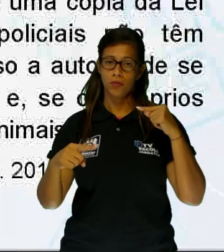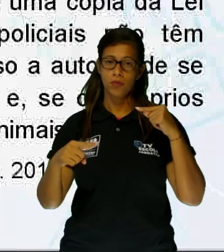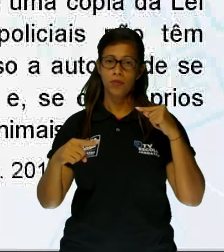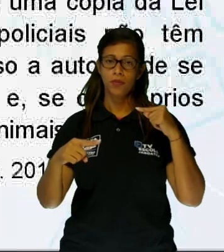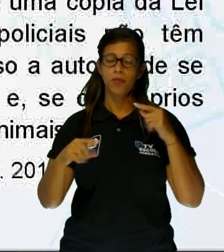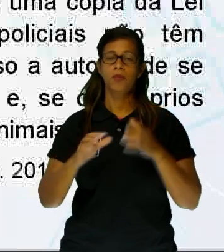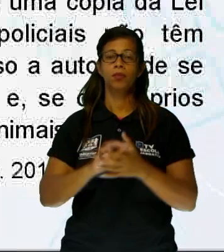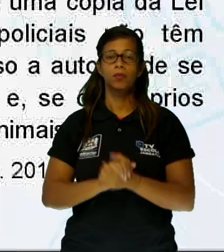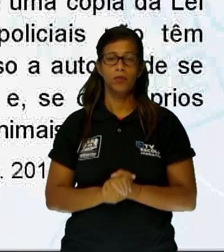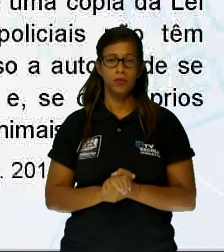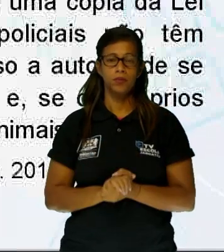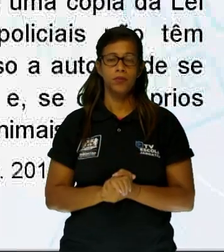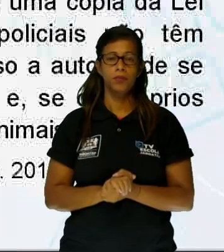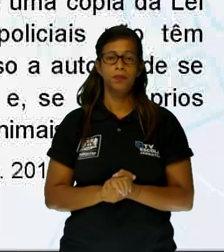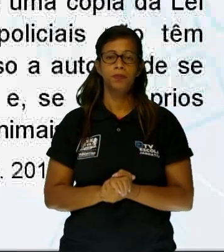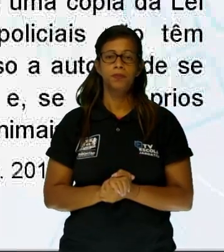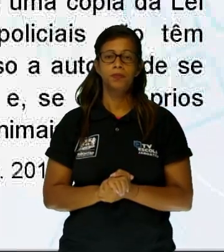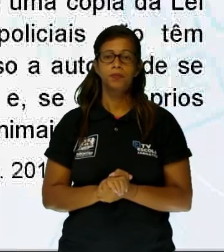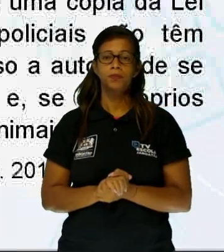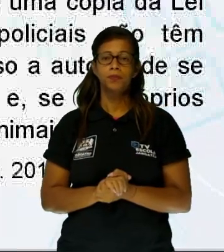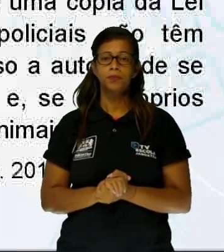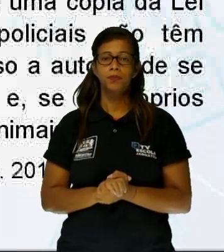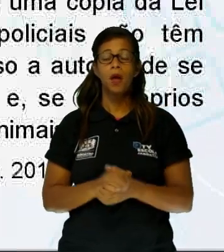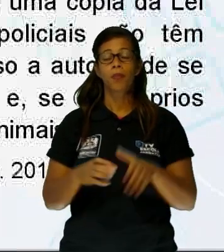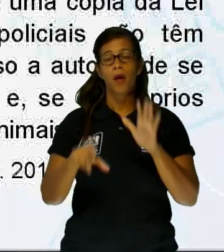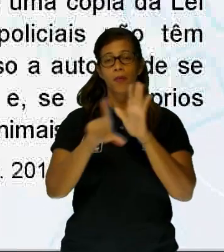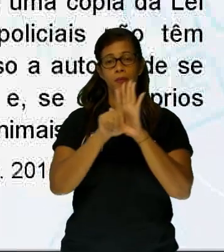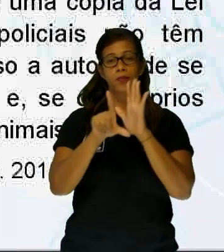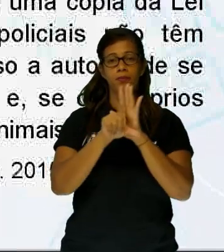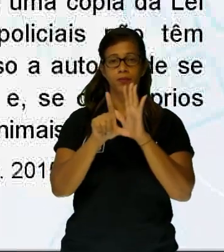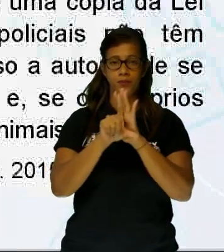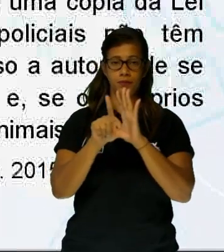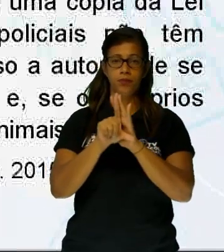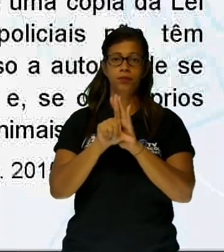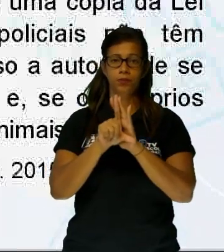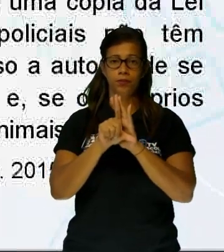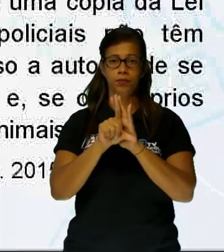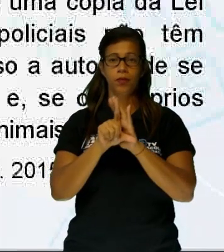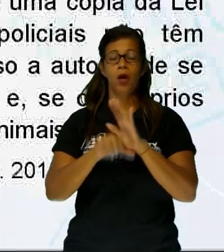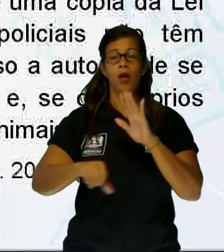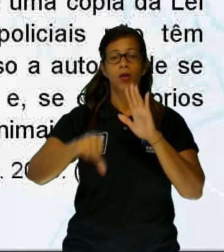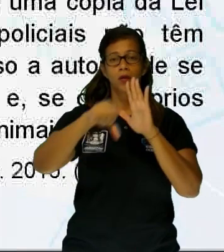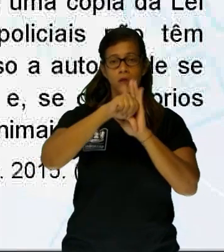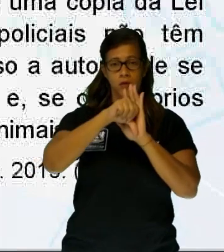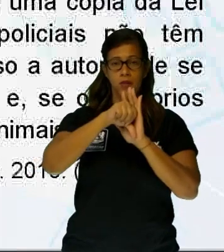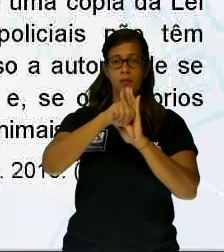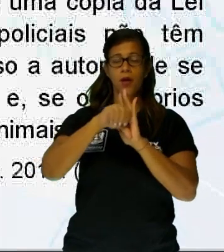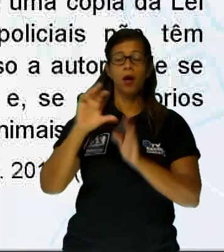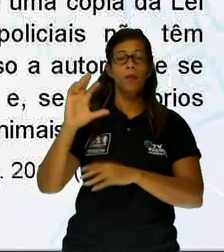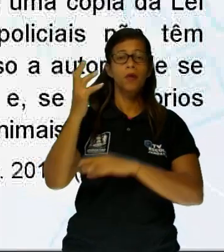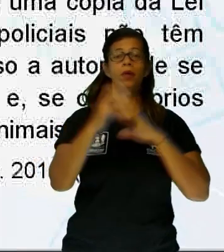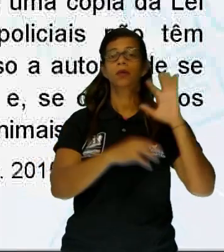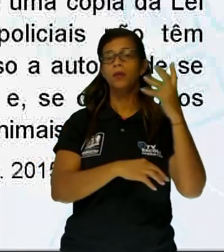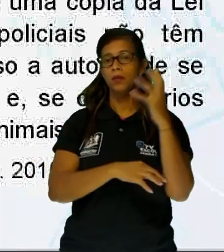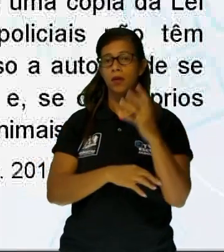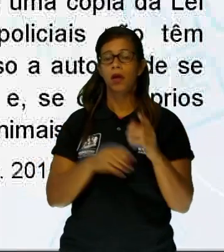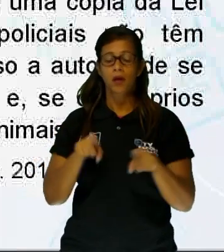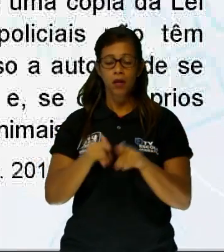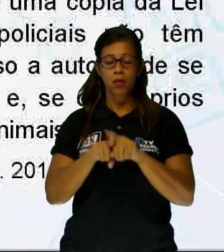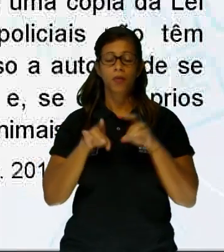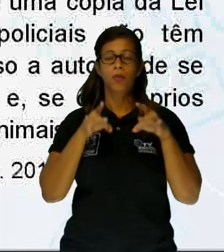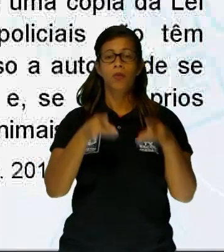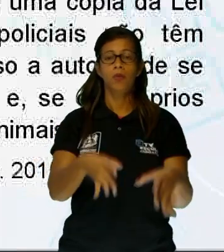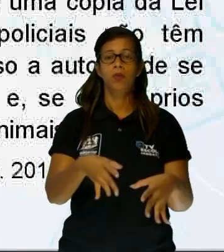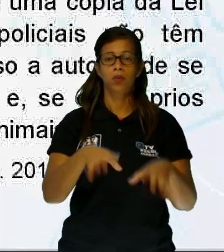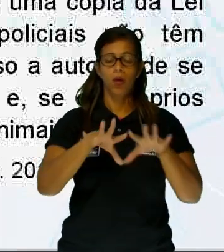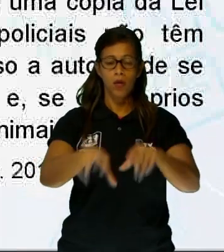1998, Lei de Crimes Ambientais. E o artigo 164 do Código Penal prevê o crime de abandono de animais para